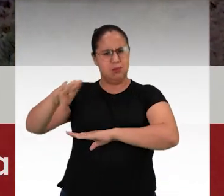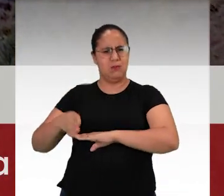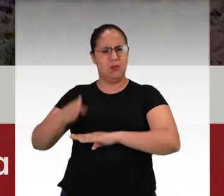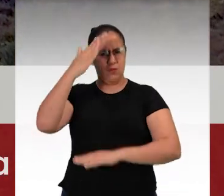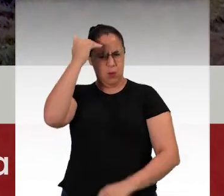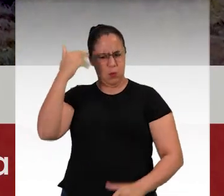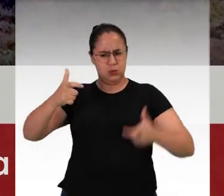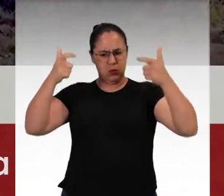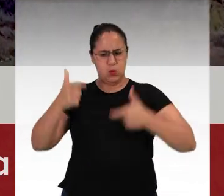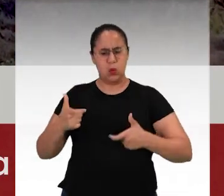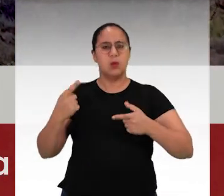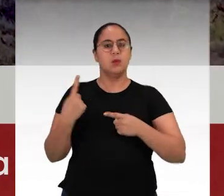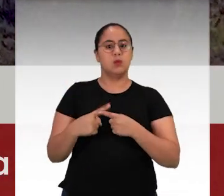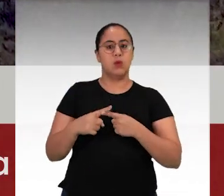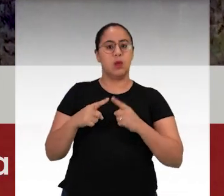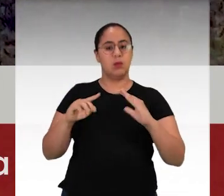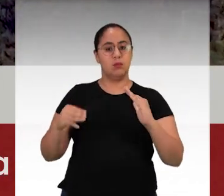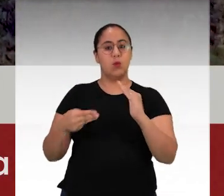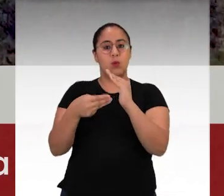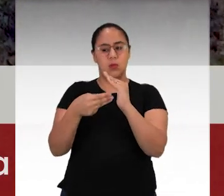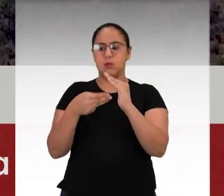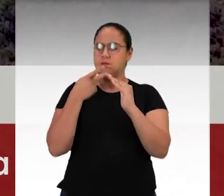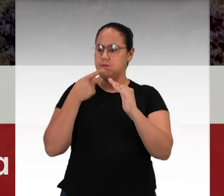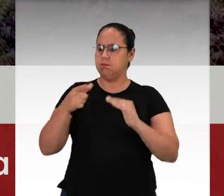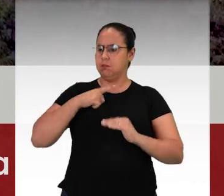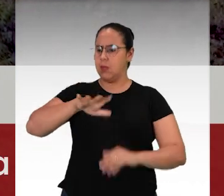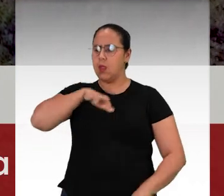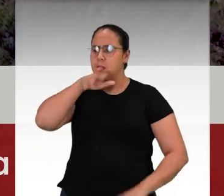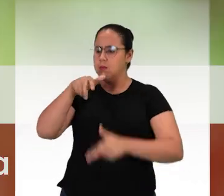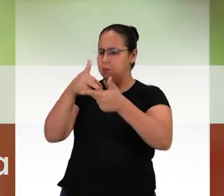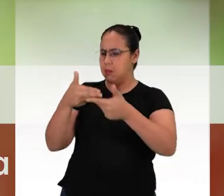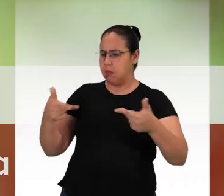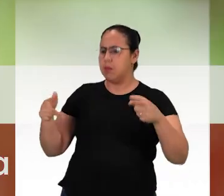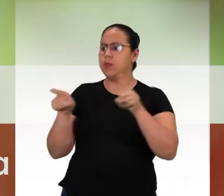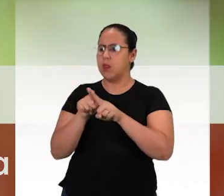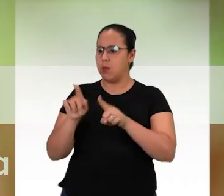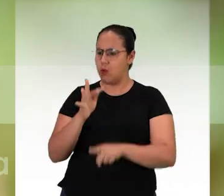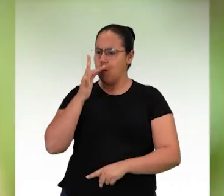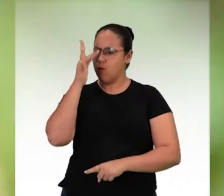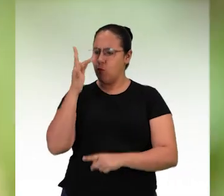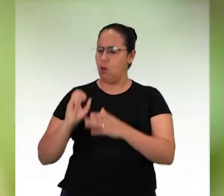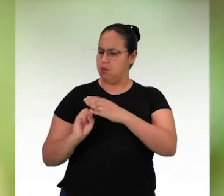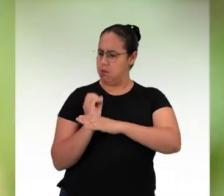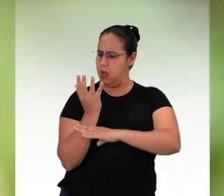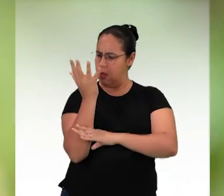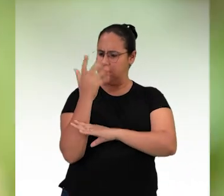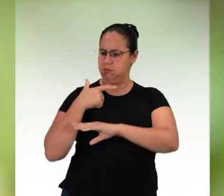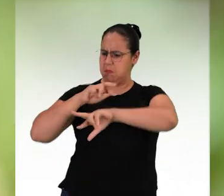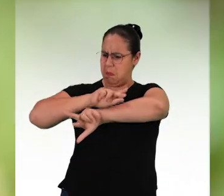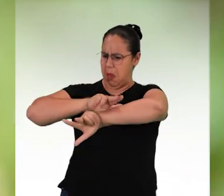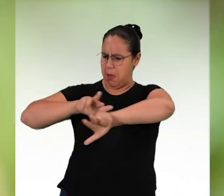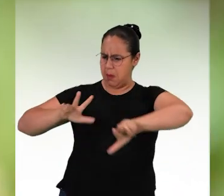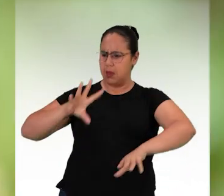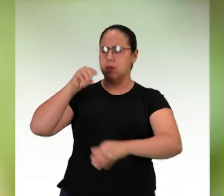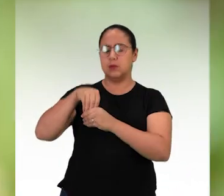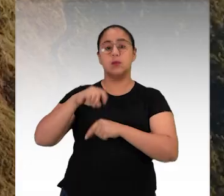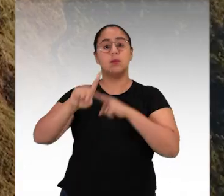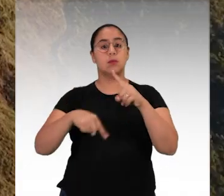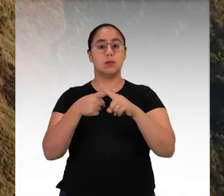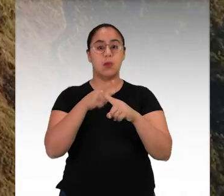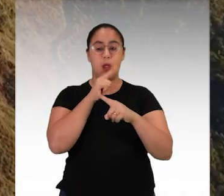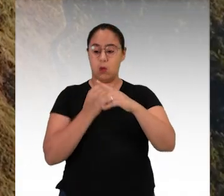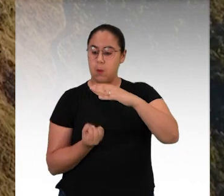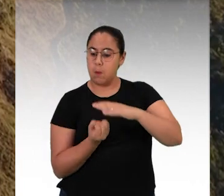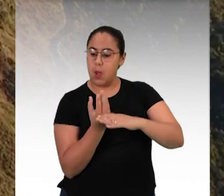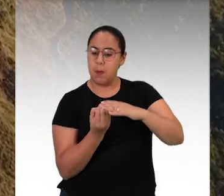como reserva da biosfera pela Unesco e abriga uma biodiversidade exuberante de plantas e animais,